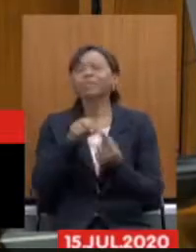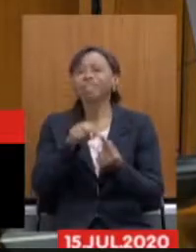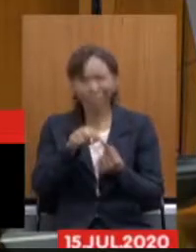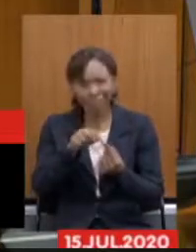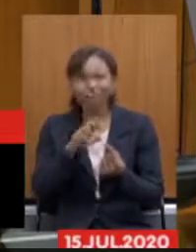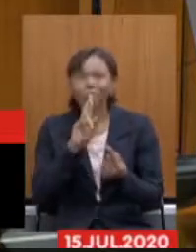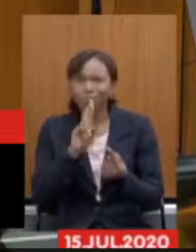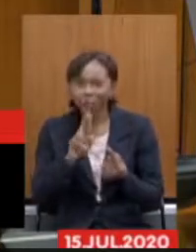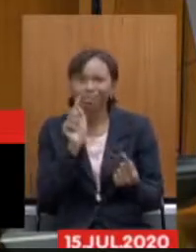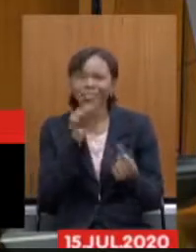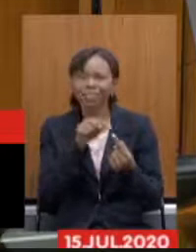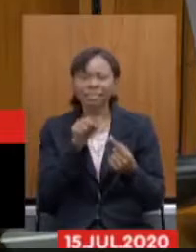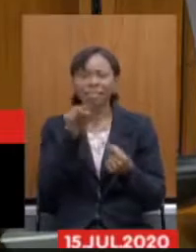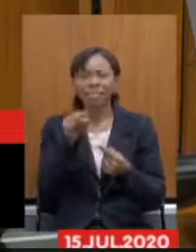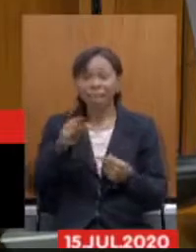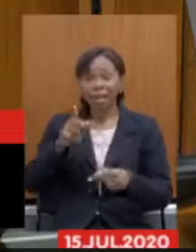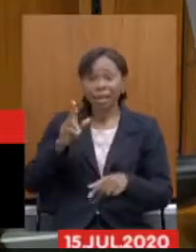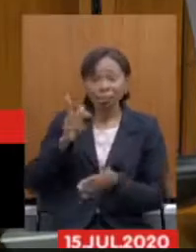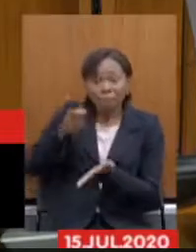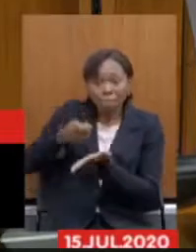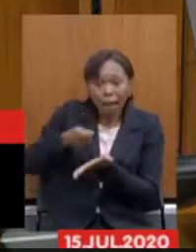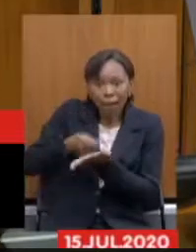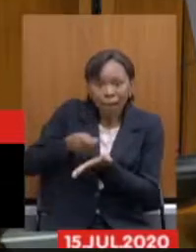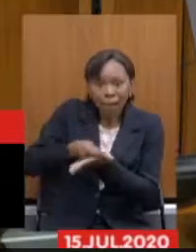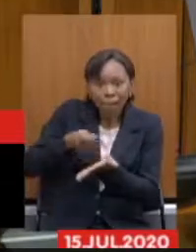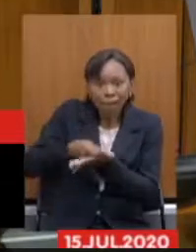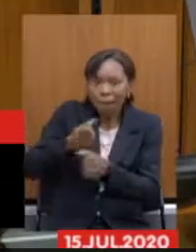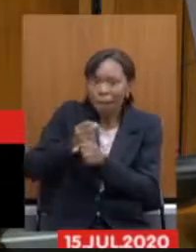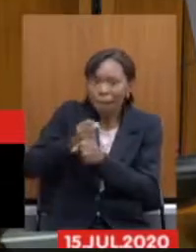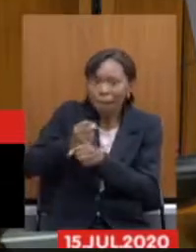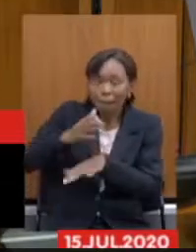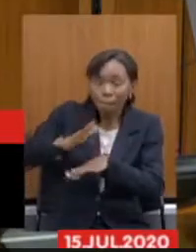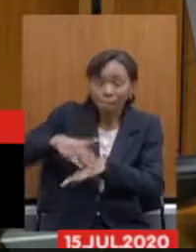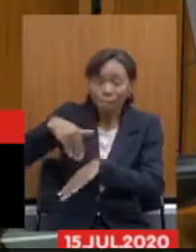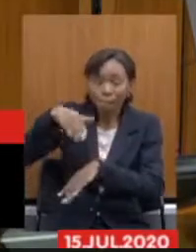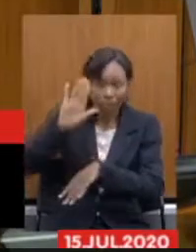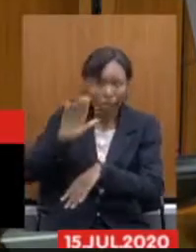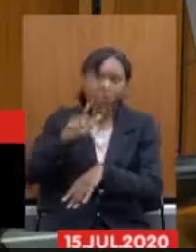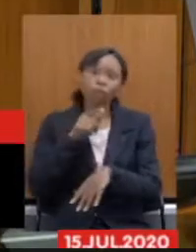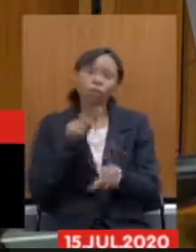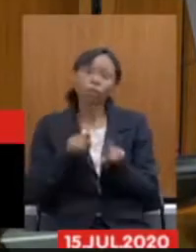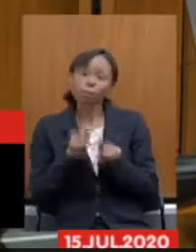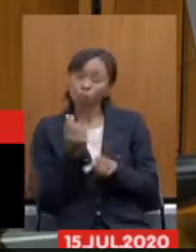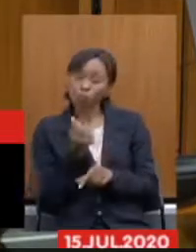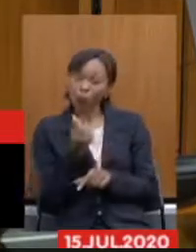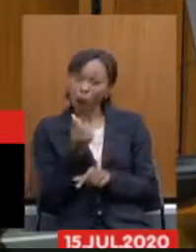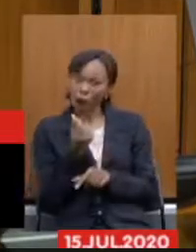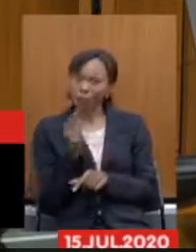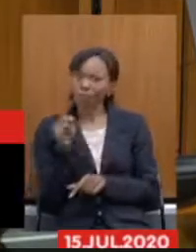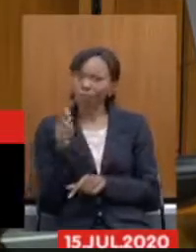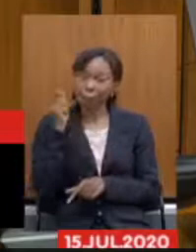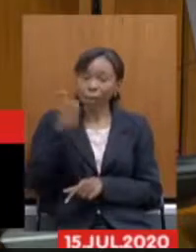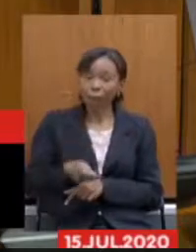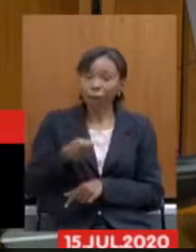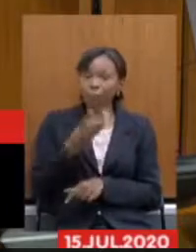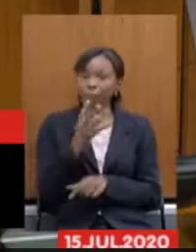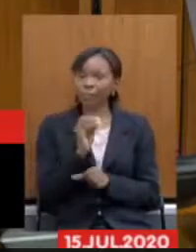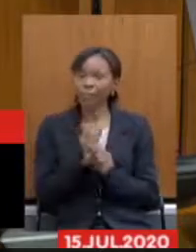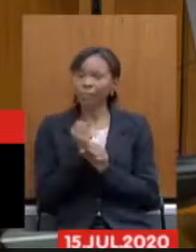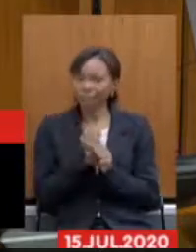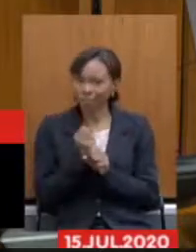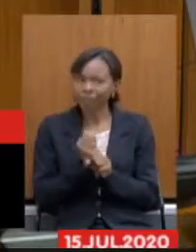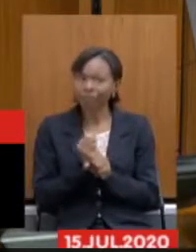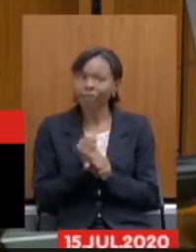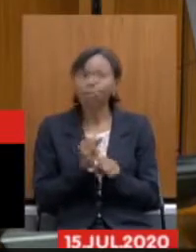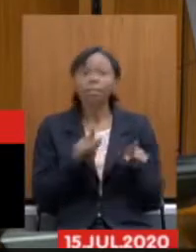eu aumento seu tempo de contribuição eu aumento o valor que você vai pagar você tem que pagar por 40 anos eu